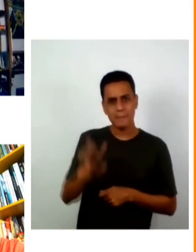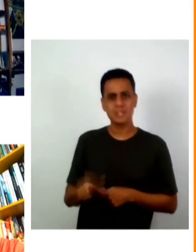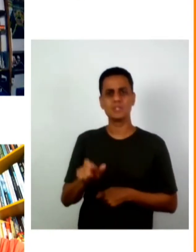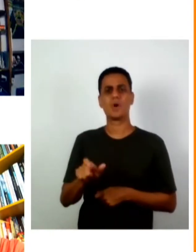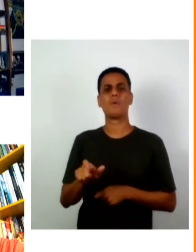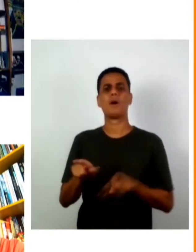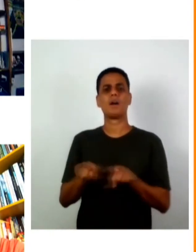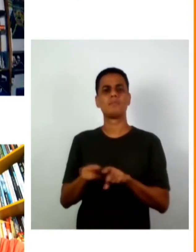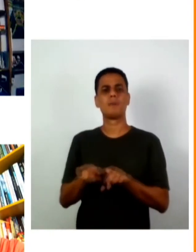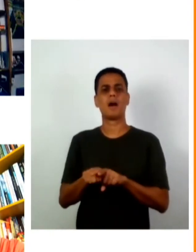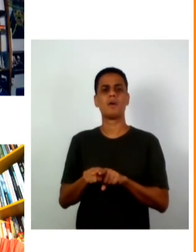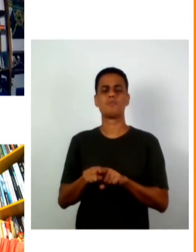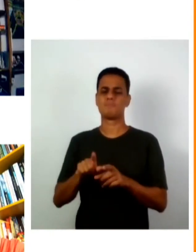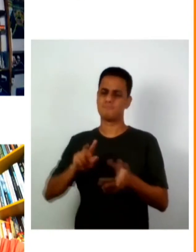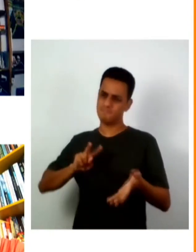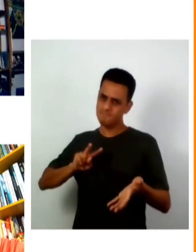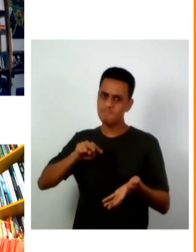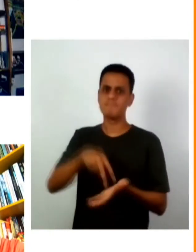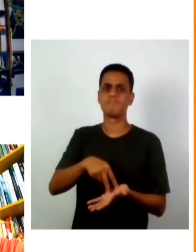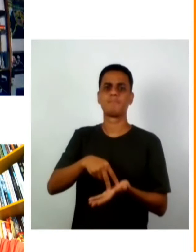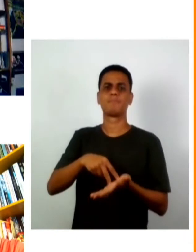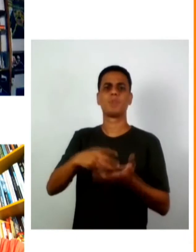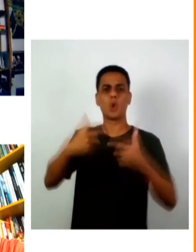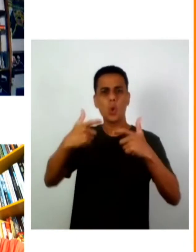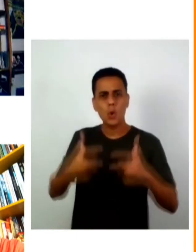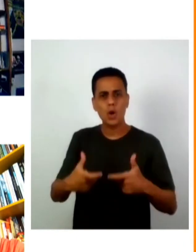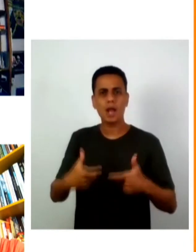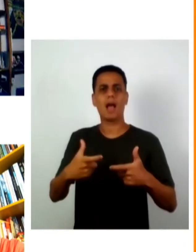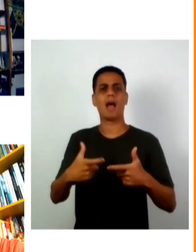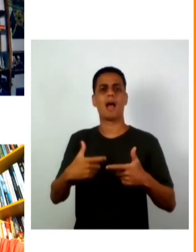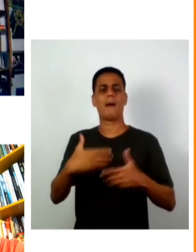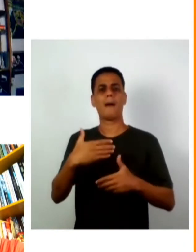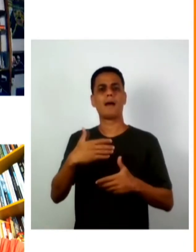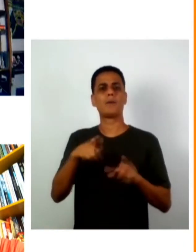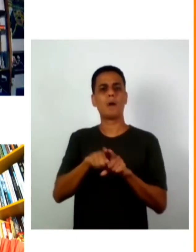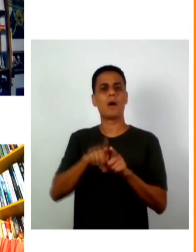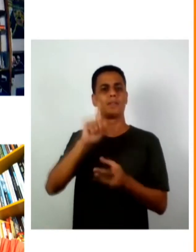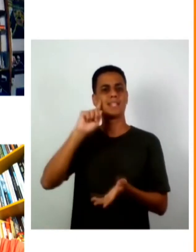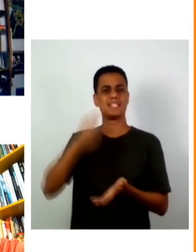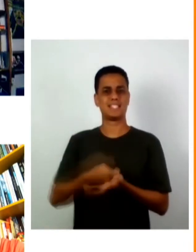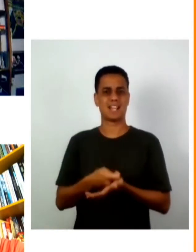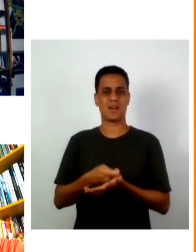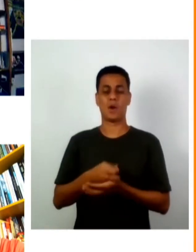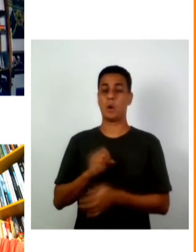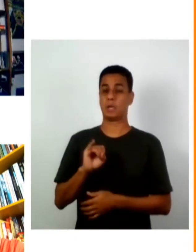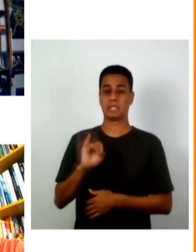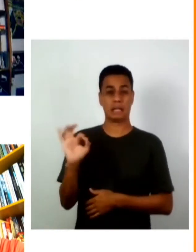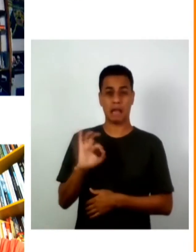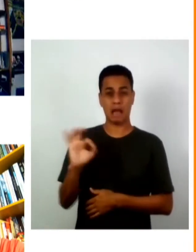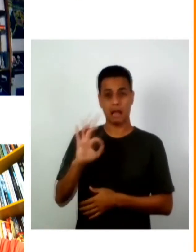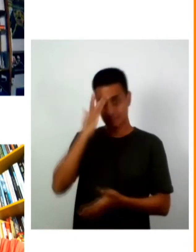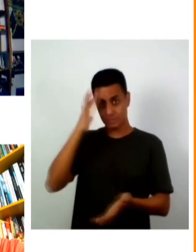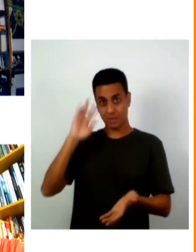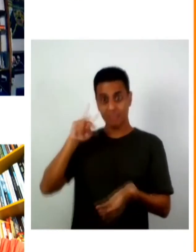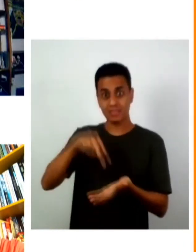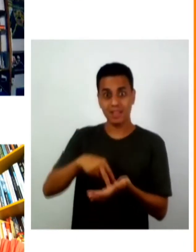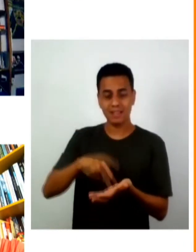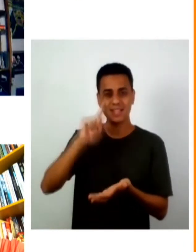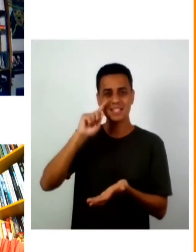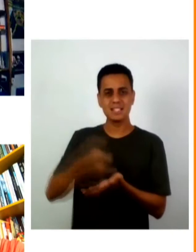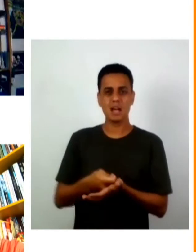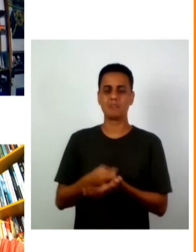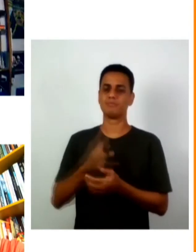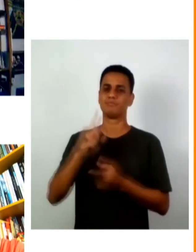em lugares de processos de decisão você não fica muito difícil emplacar por mais que